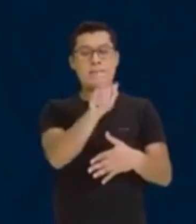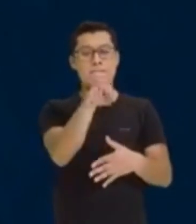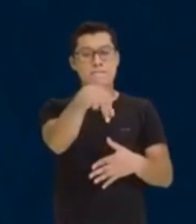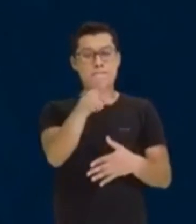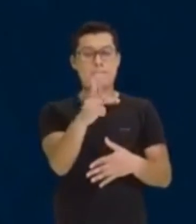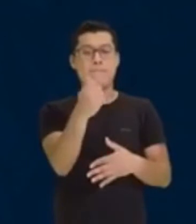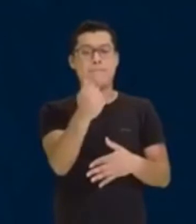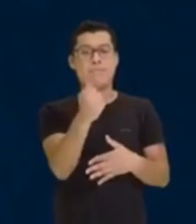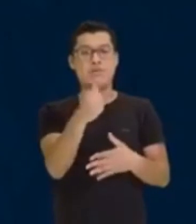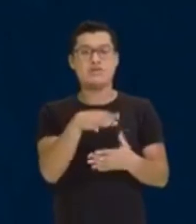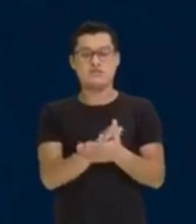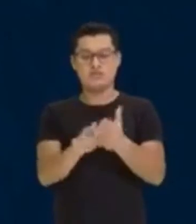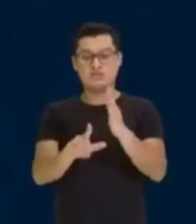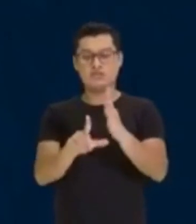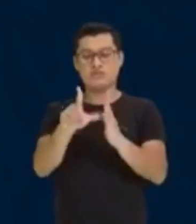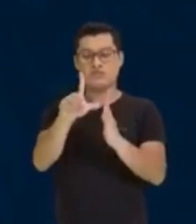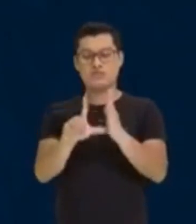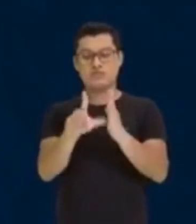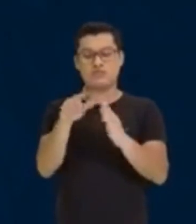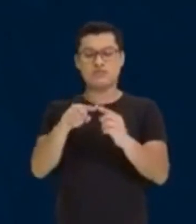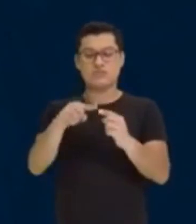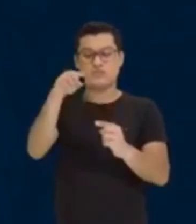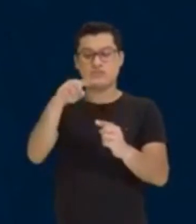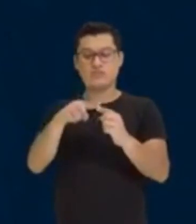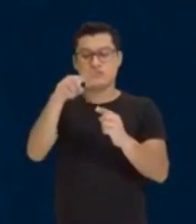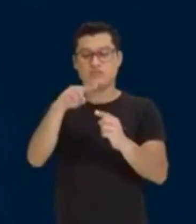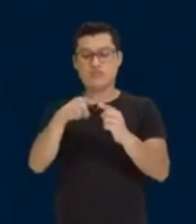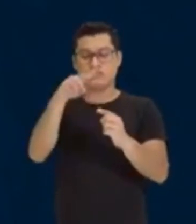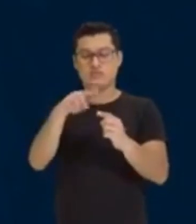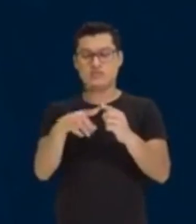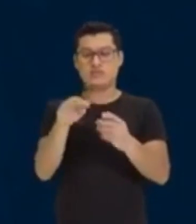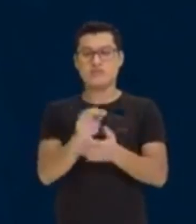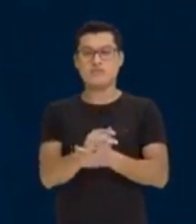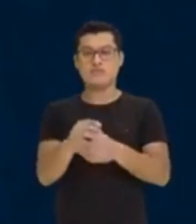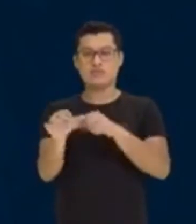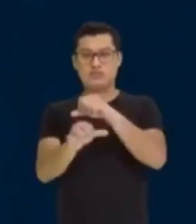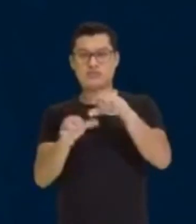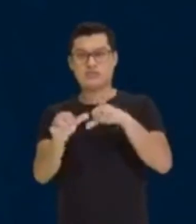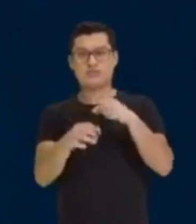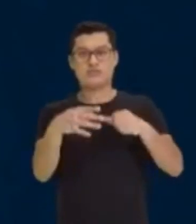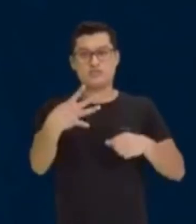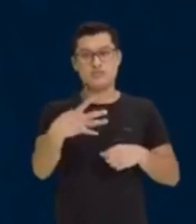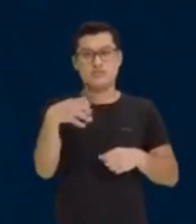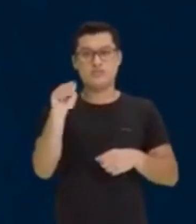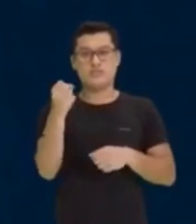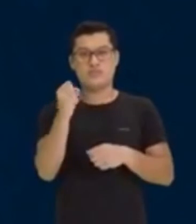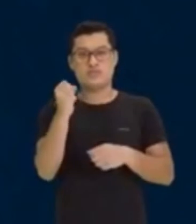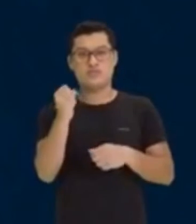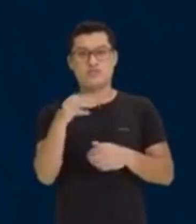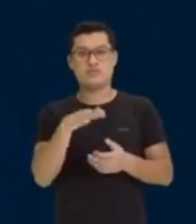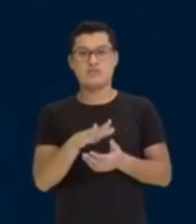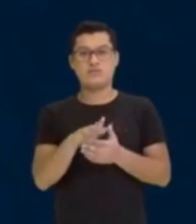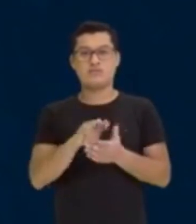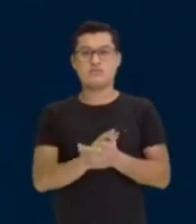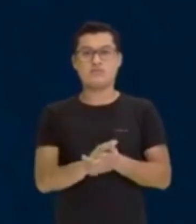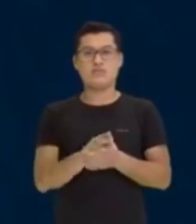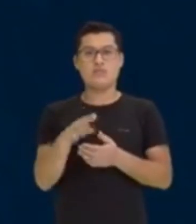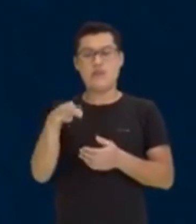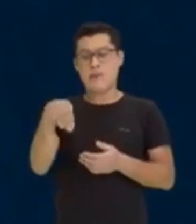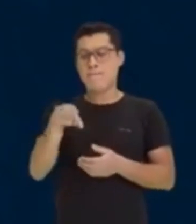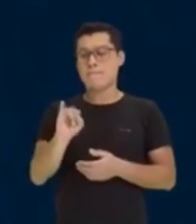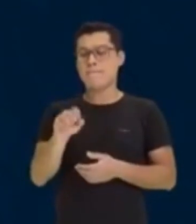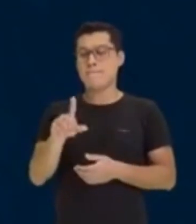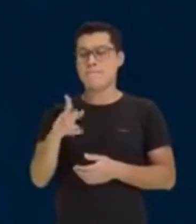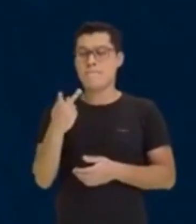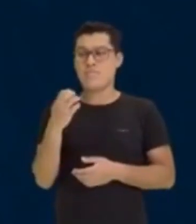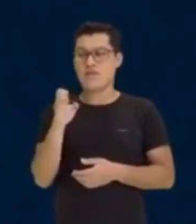biodiesel produzido. Para transformar agora, 48 milhões de litros de